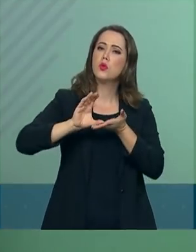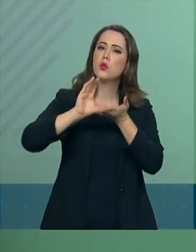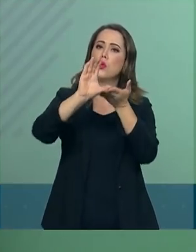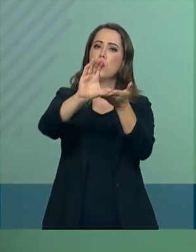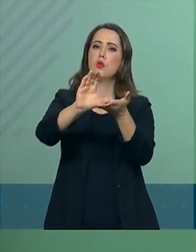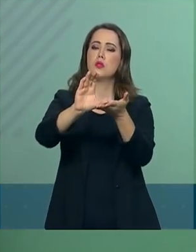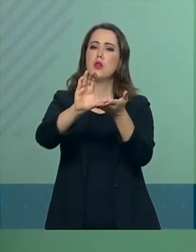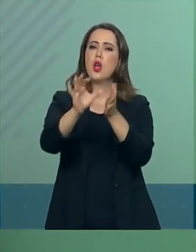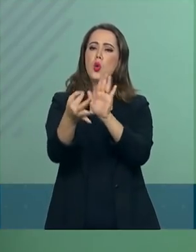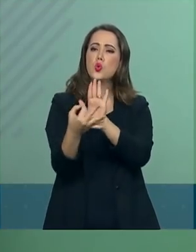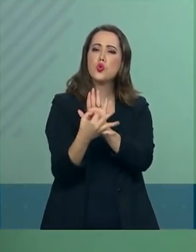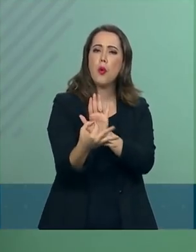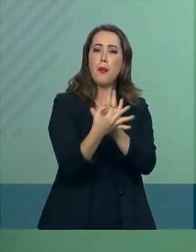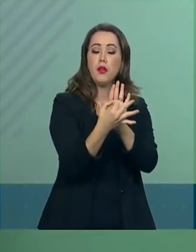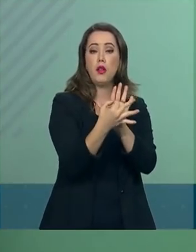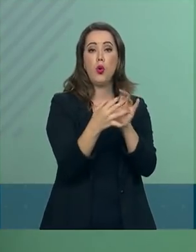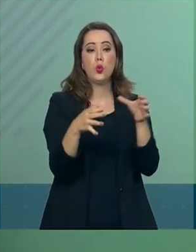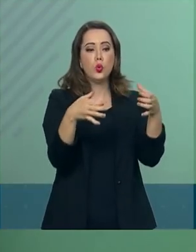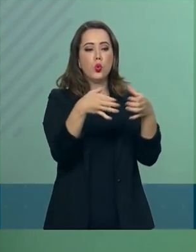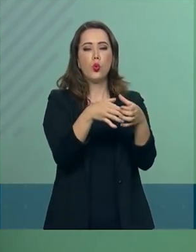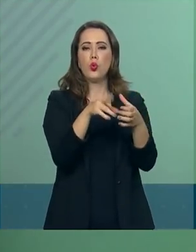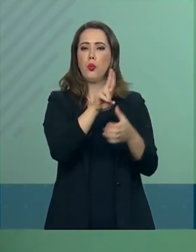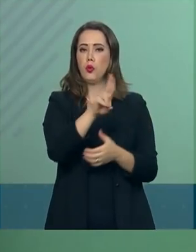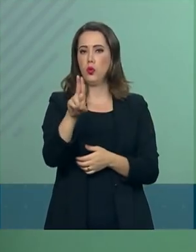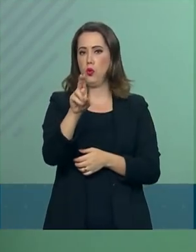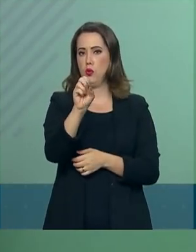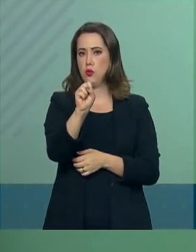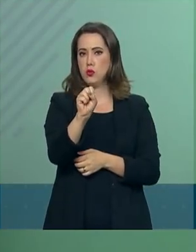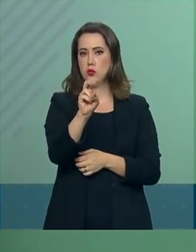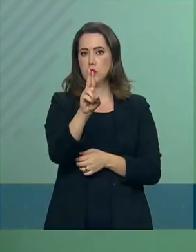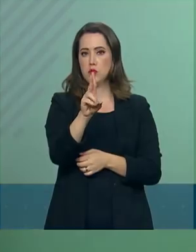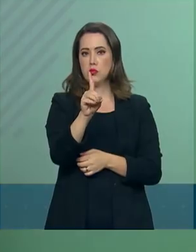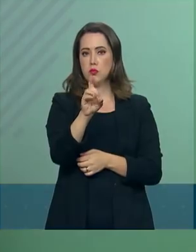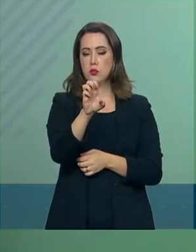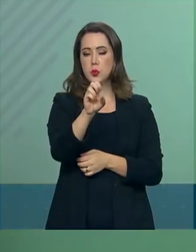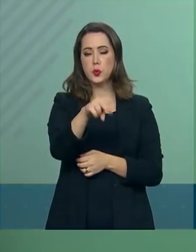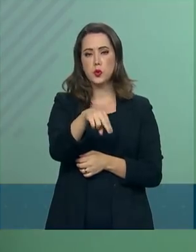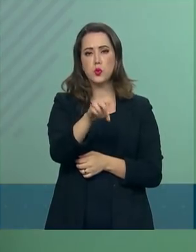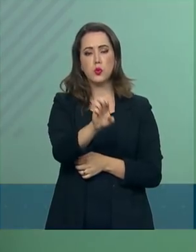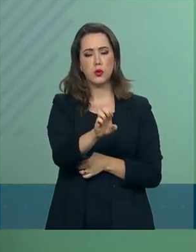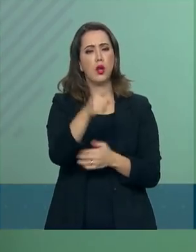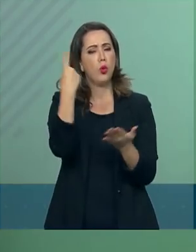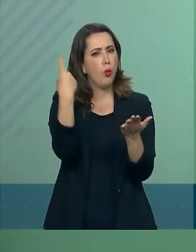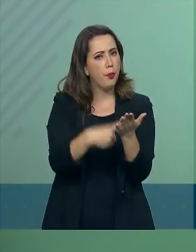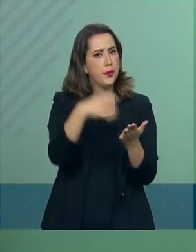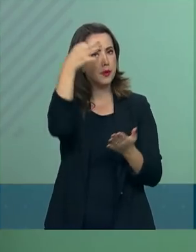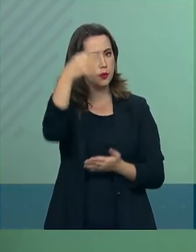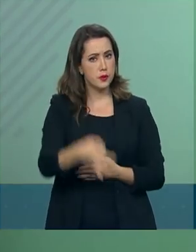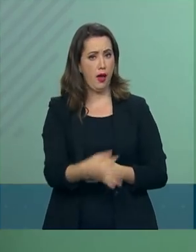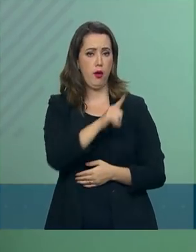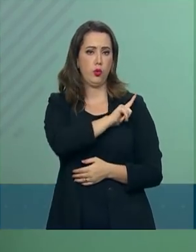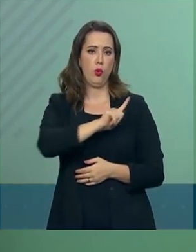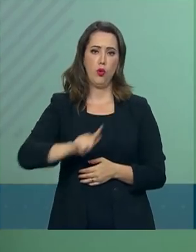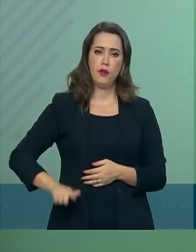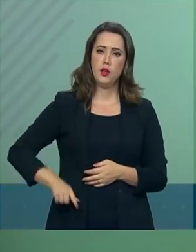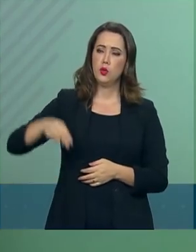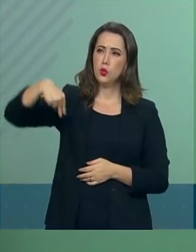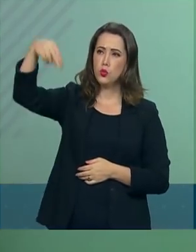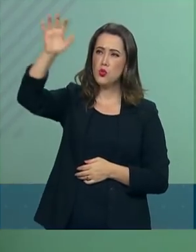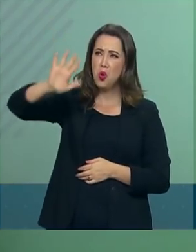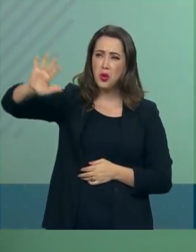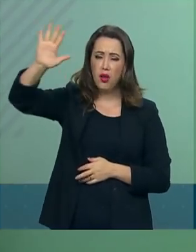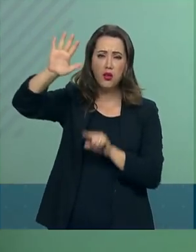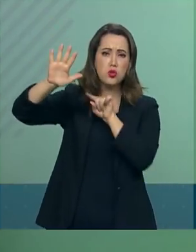Deliberativo da Sudene. Estão confirmadas as presenças dos governadores do Nordeste,